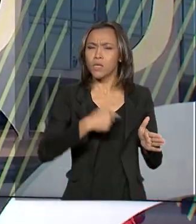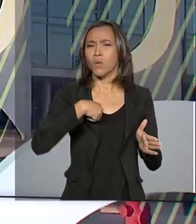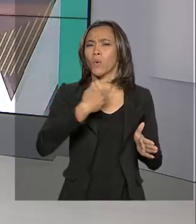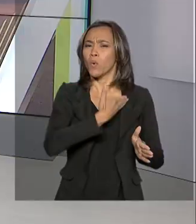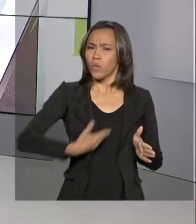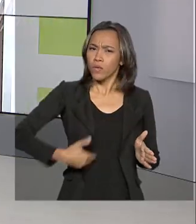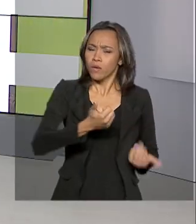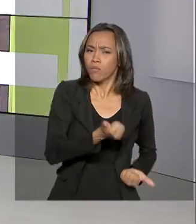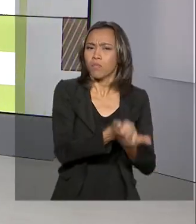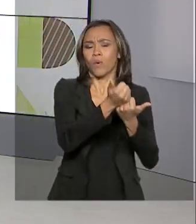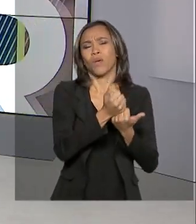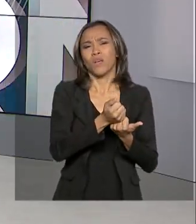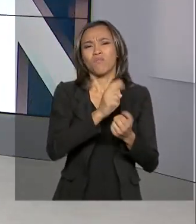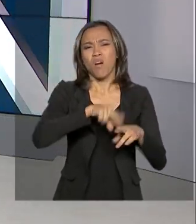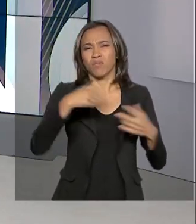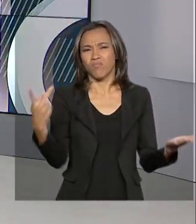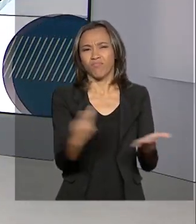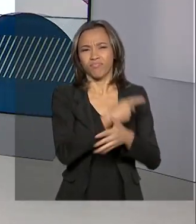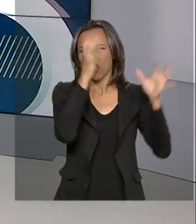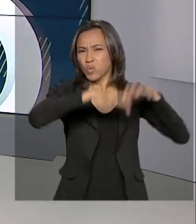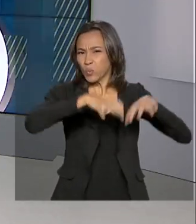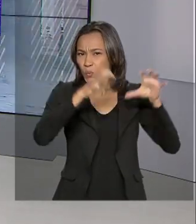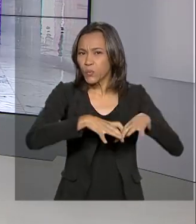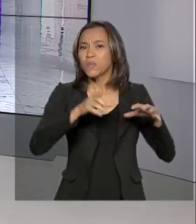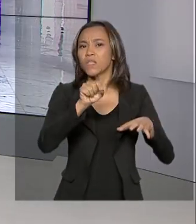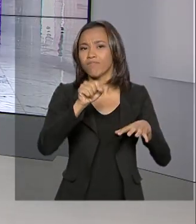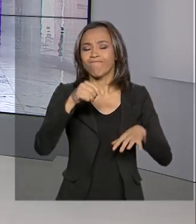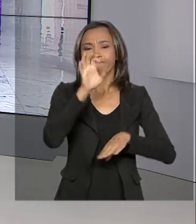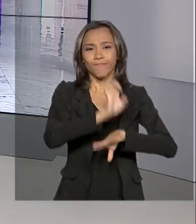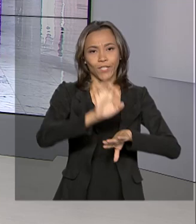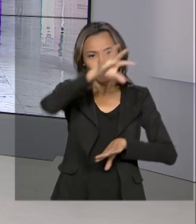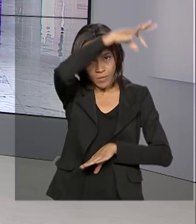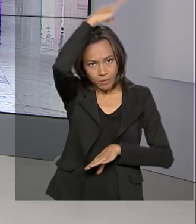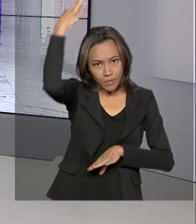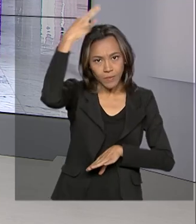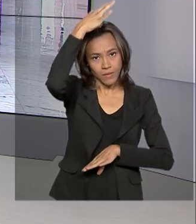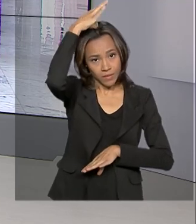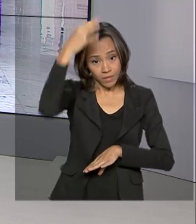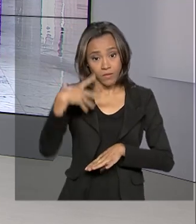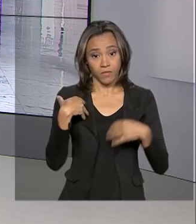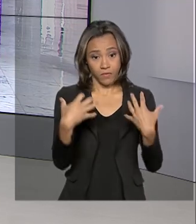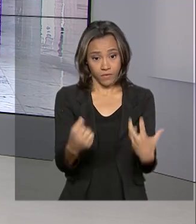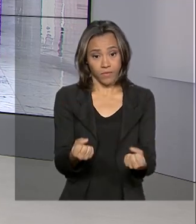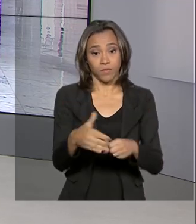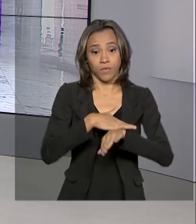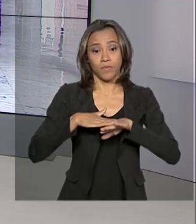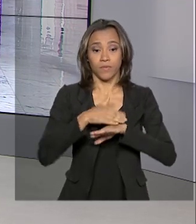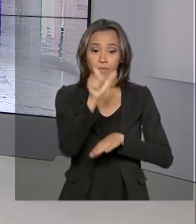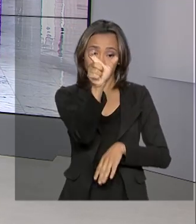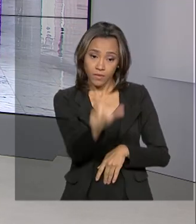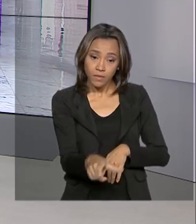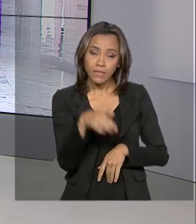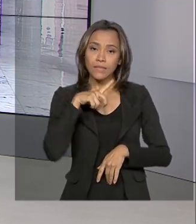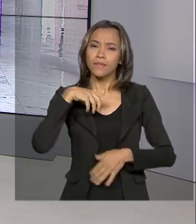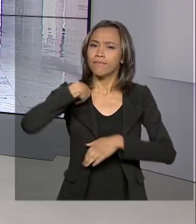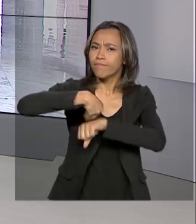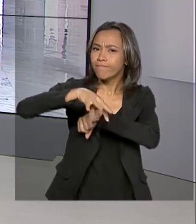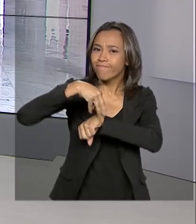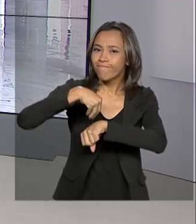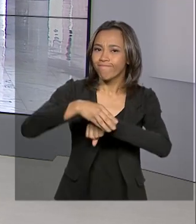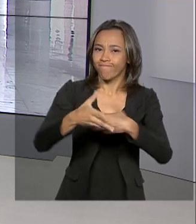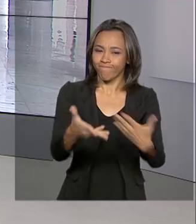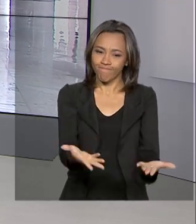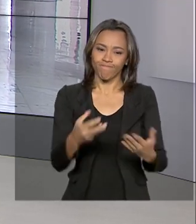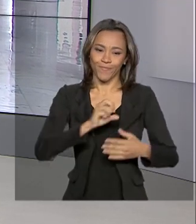Espírito Santo. Nós vamos então até o Palácio do Planalto conversar com a repórter Luciana Colares de Holanda, que tem as informações para a gente.